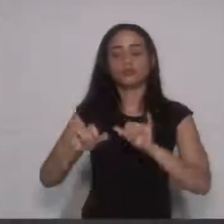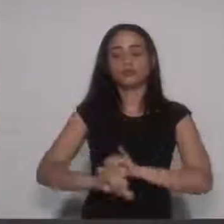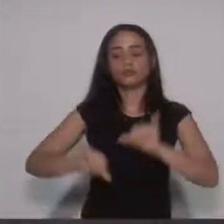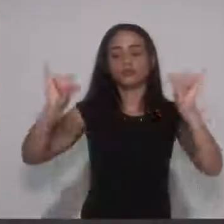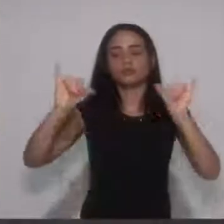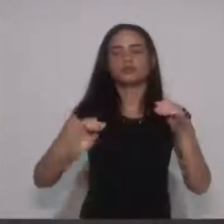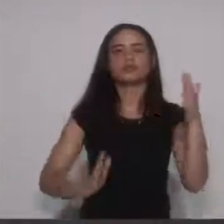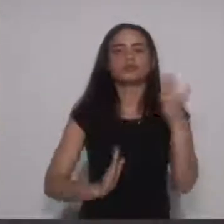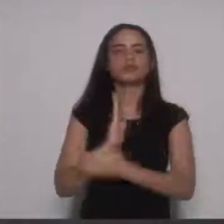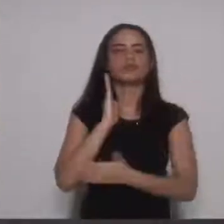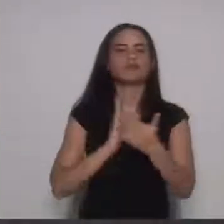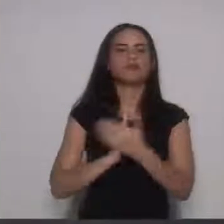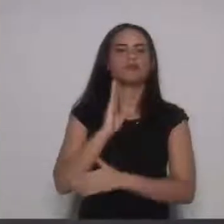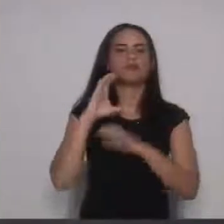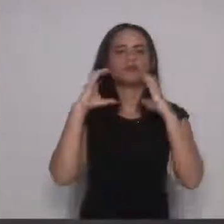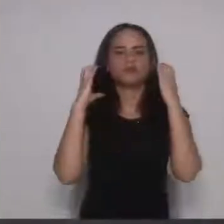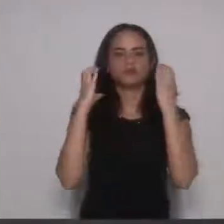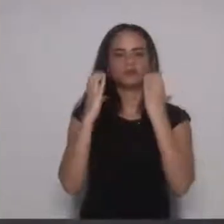por esta casa.